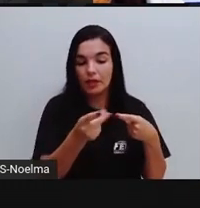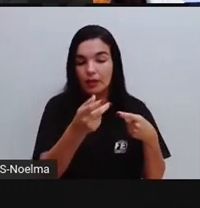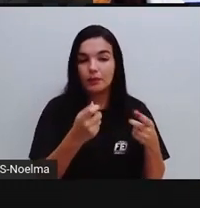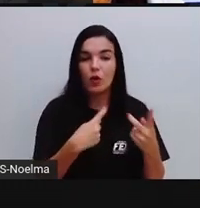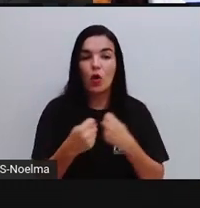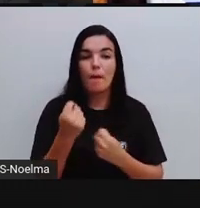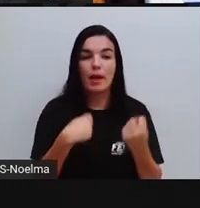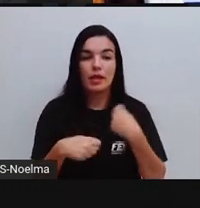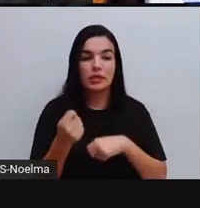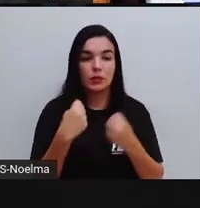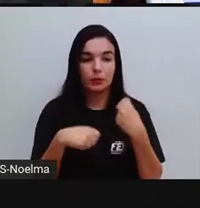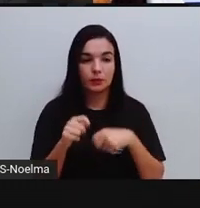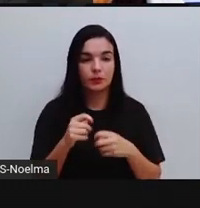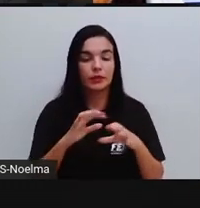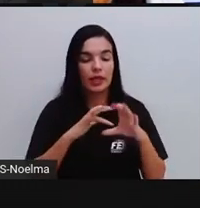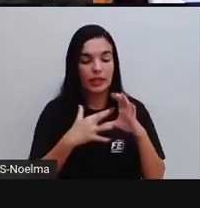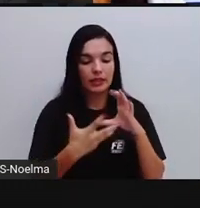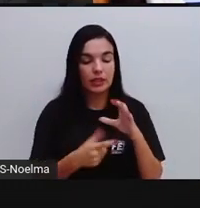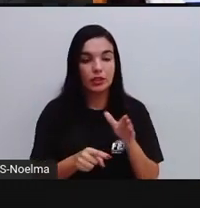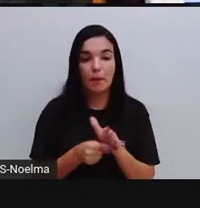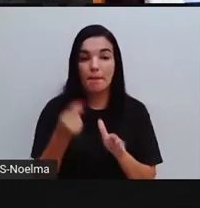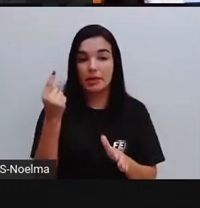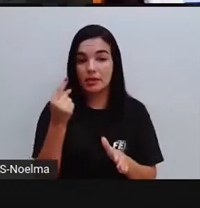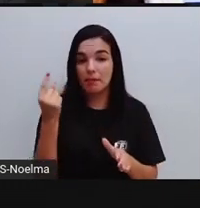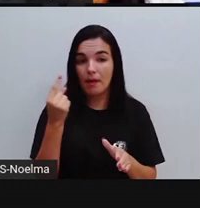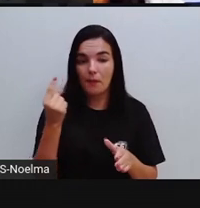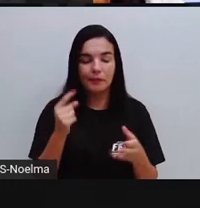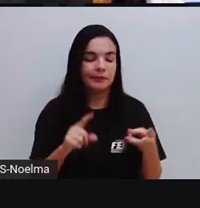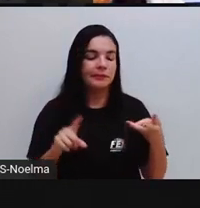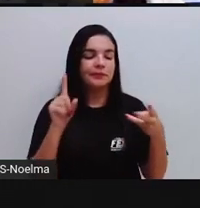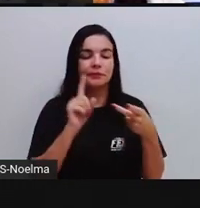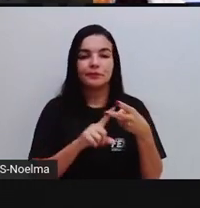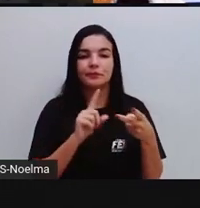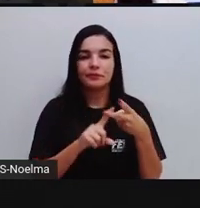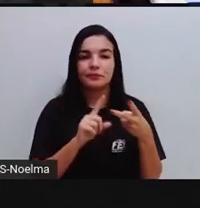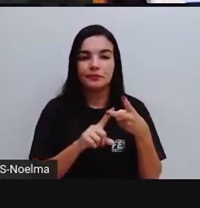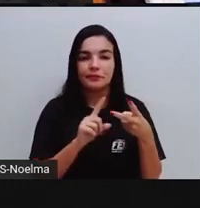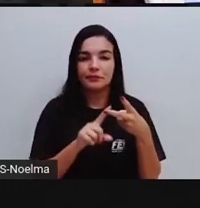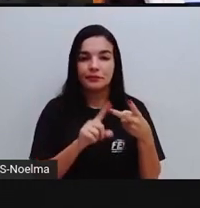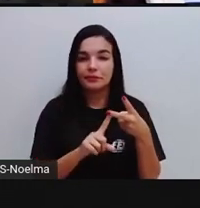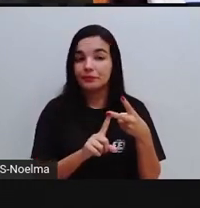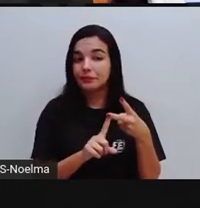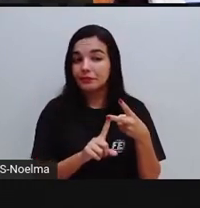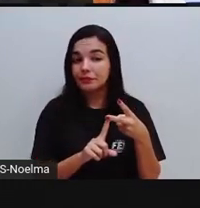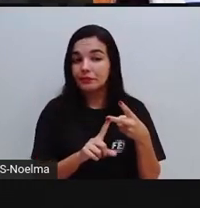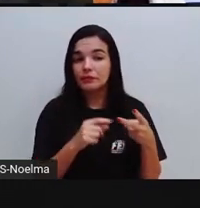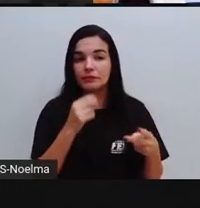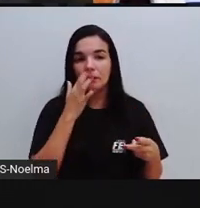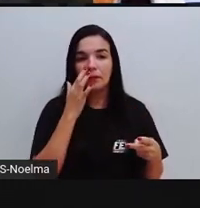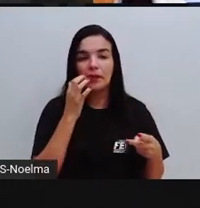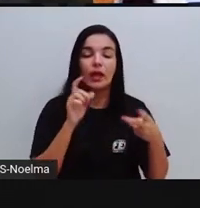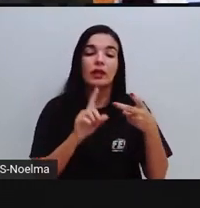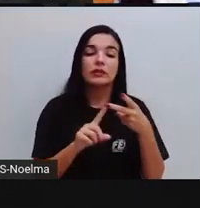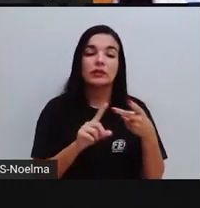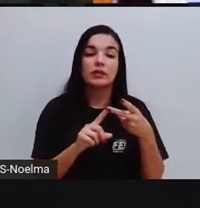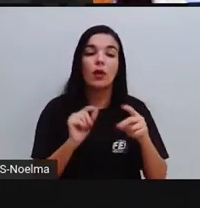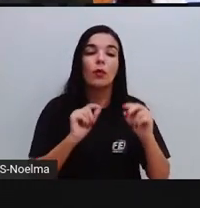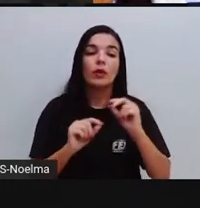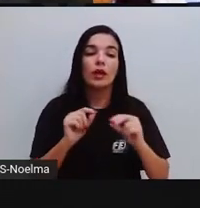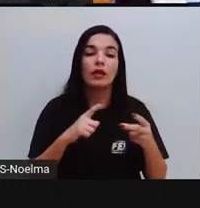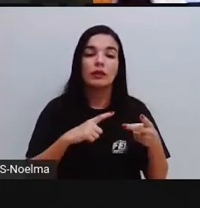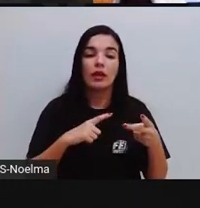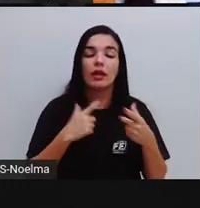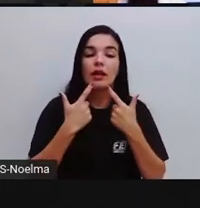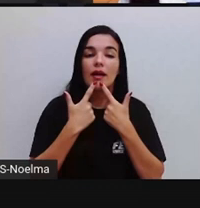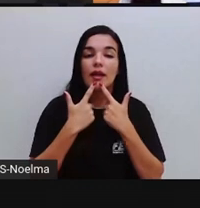objetivo aí, uma das características, né, é o caráter dele comercial. E o objetivo seria a venda. Vai haver